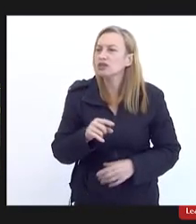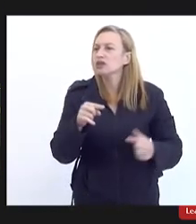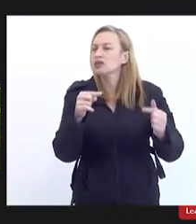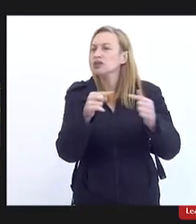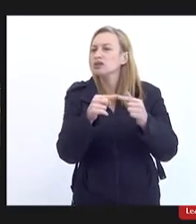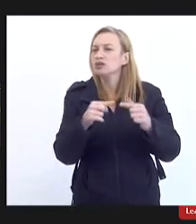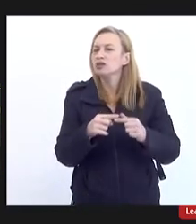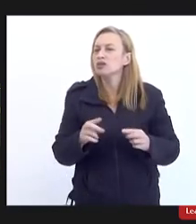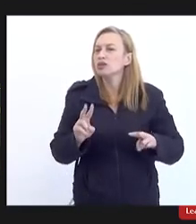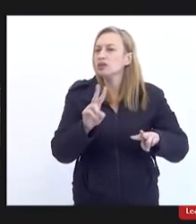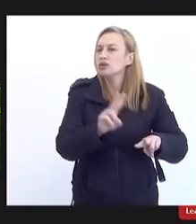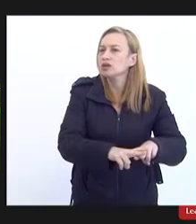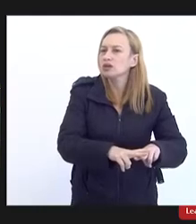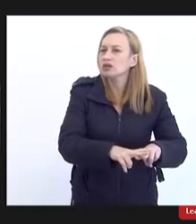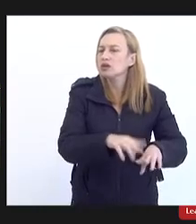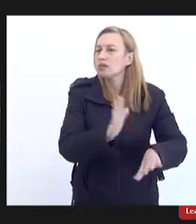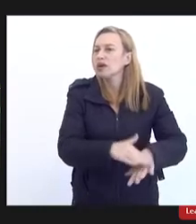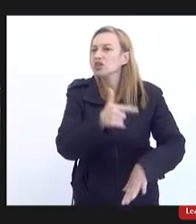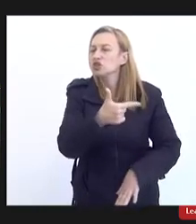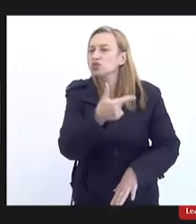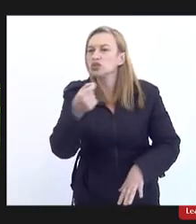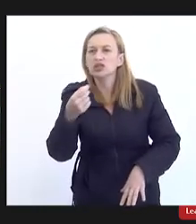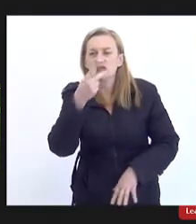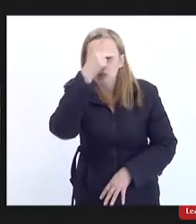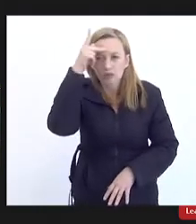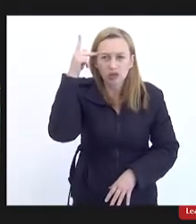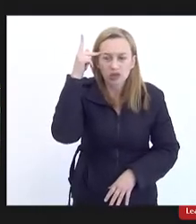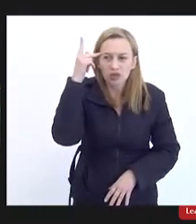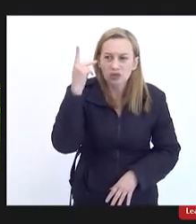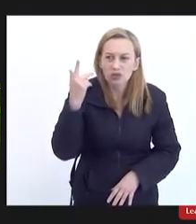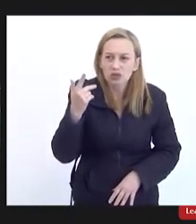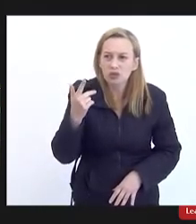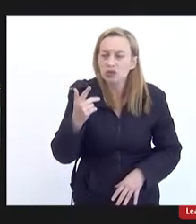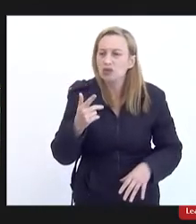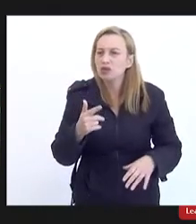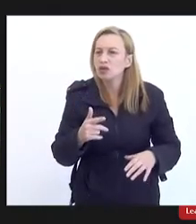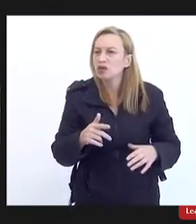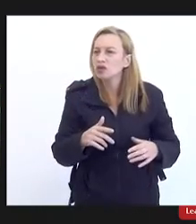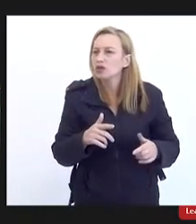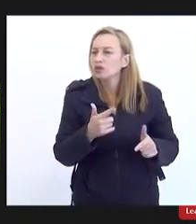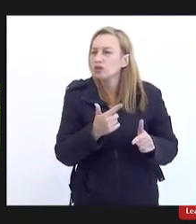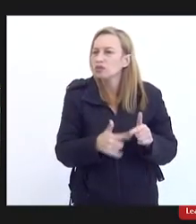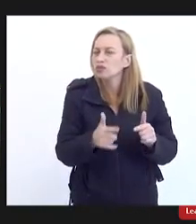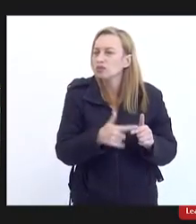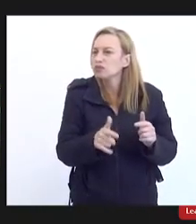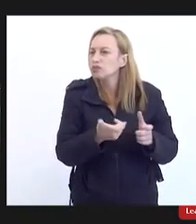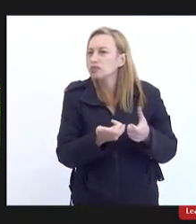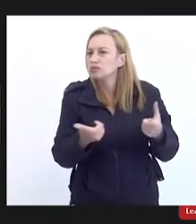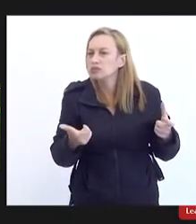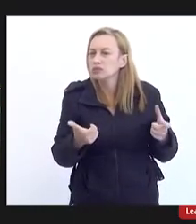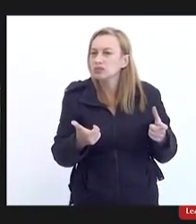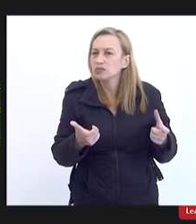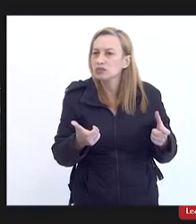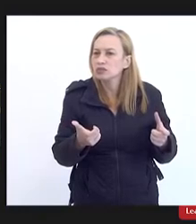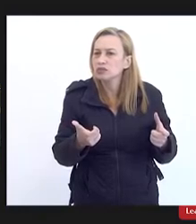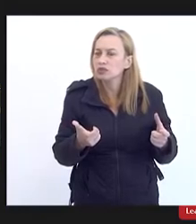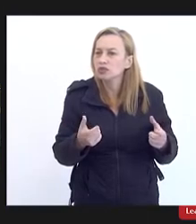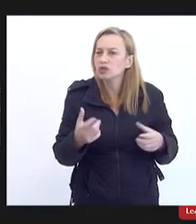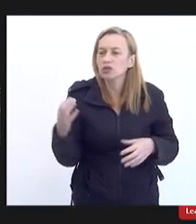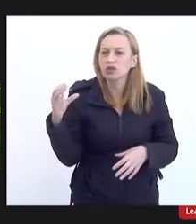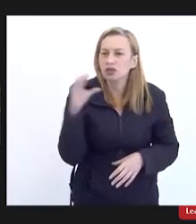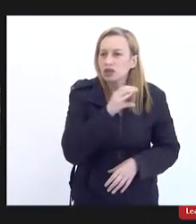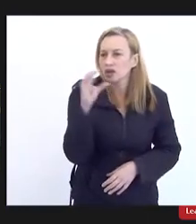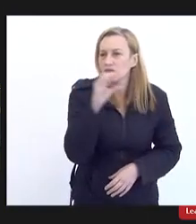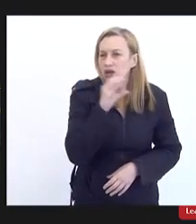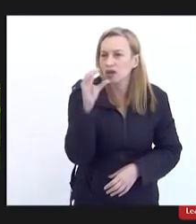prisão de mais de 200 pessoas com o escândalo só com o escândalo que tomou conta da mídia enfim é urgente